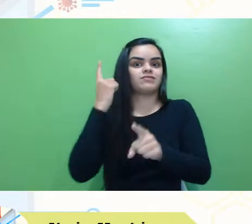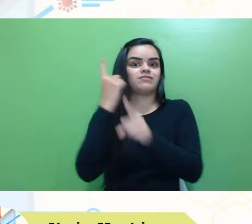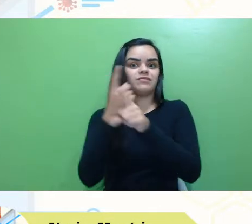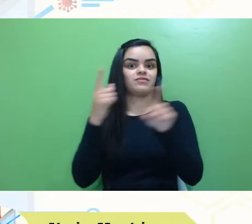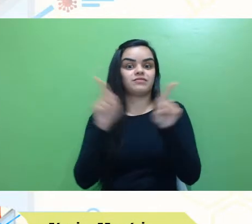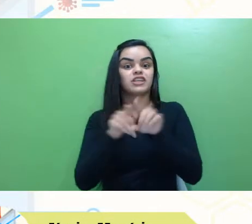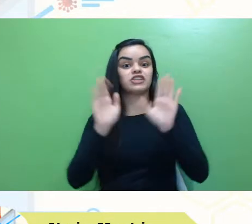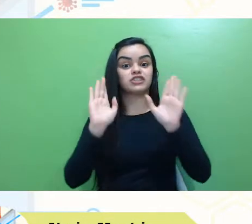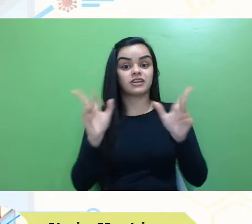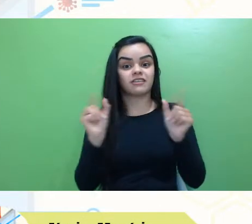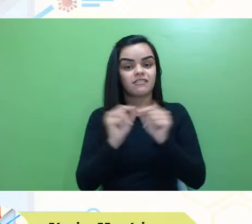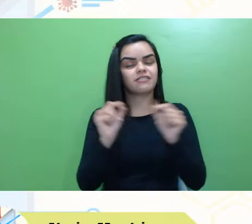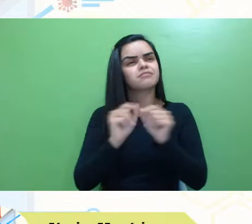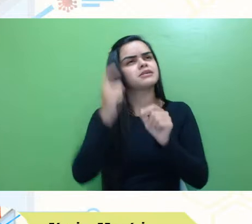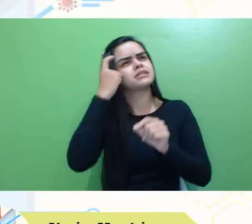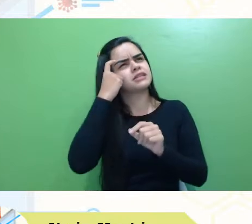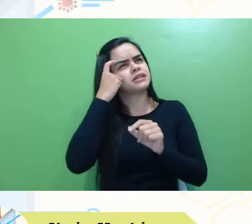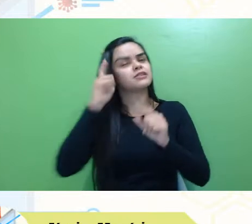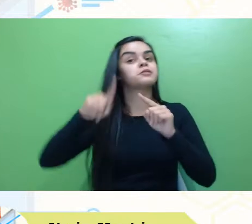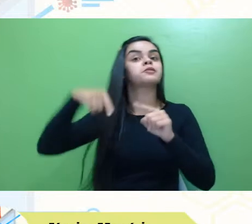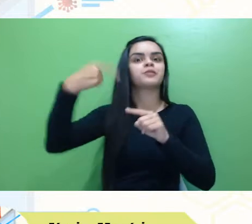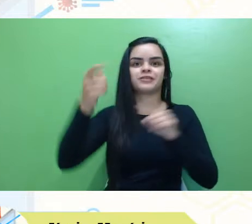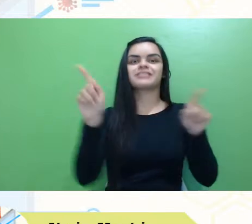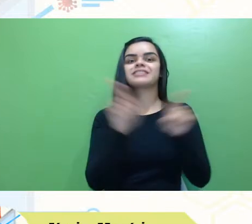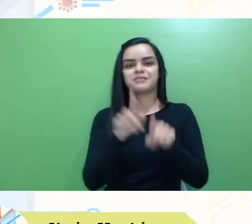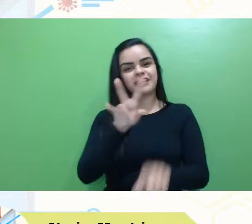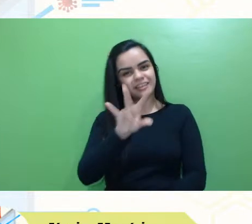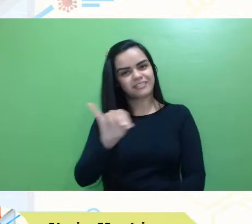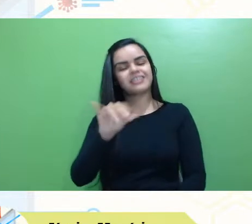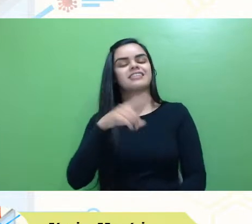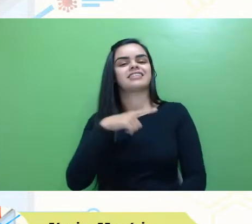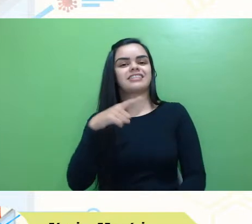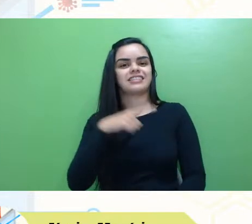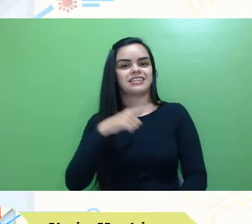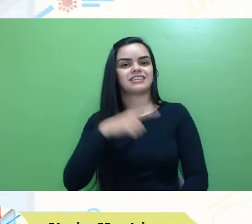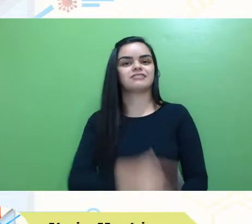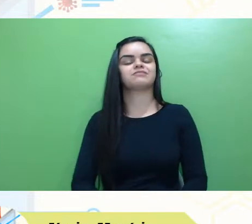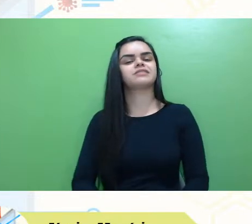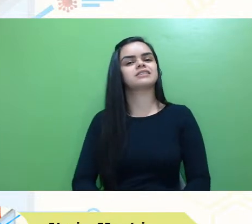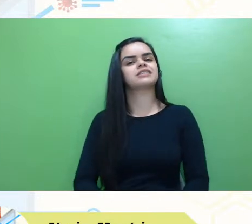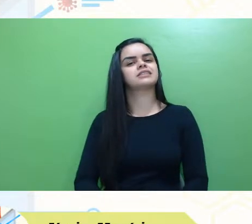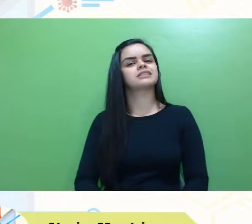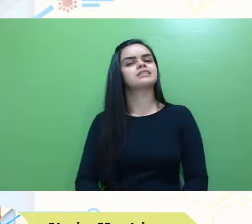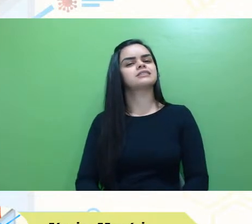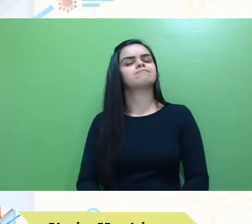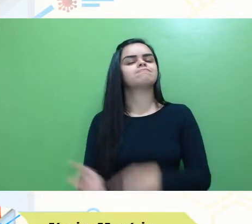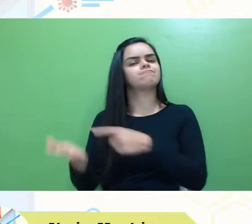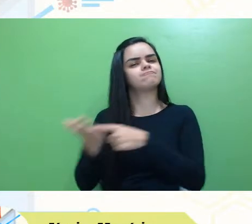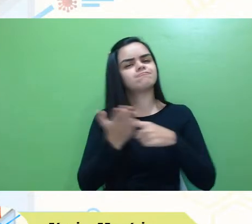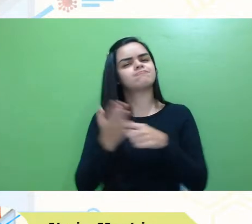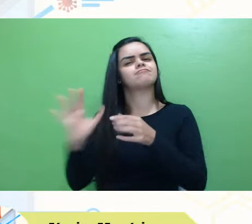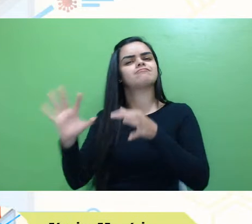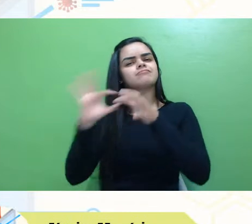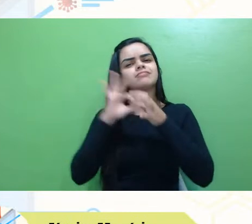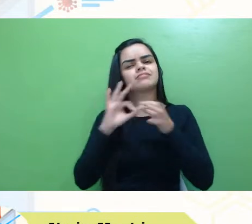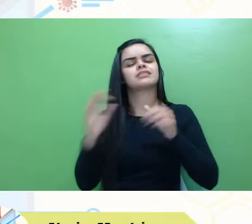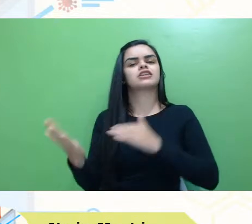já faz um pensando no que vem depois, né, e são essas parcerias que nos ajudam a